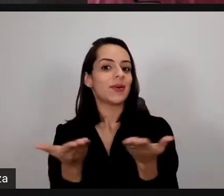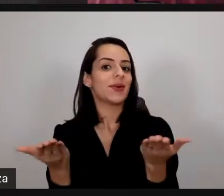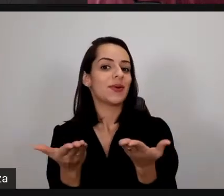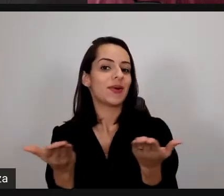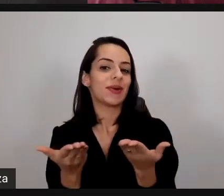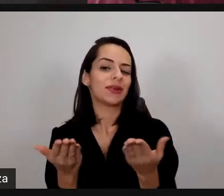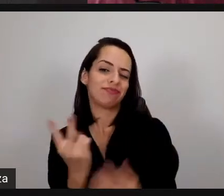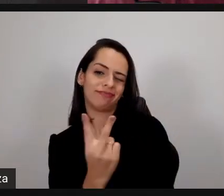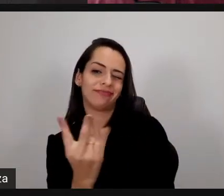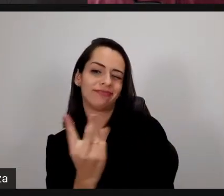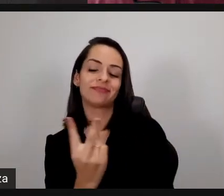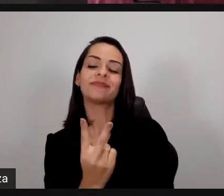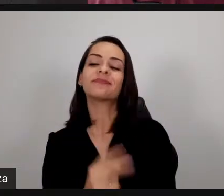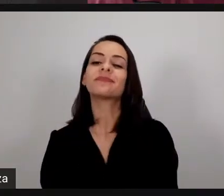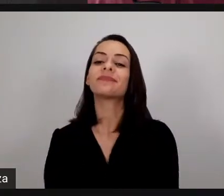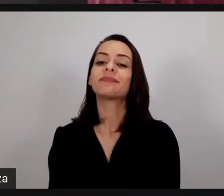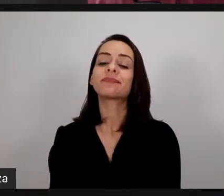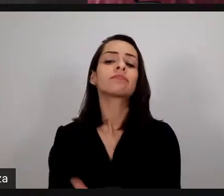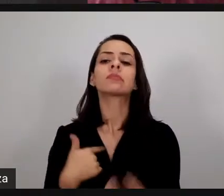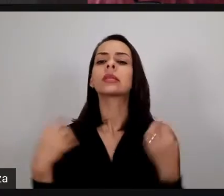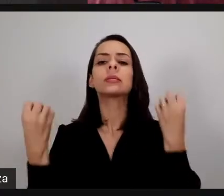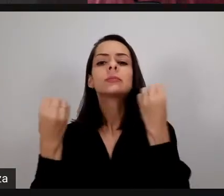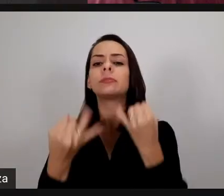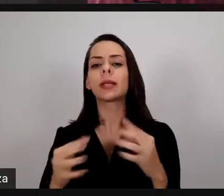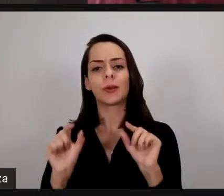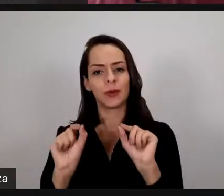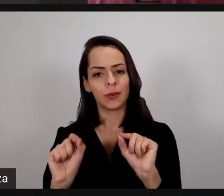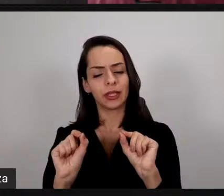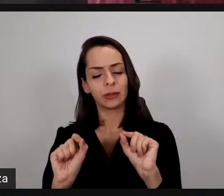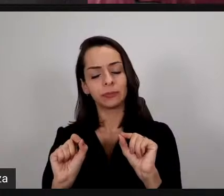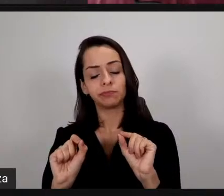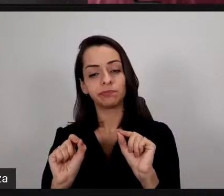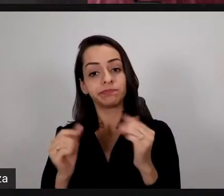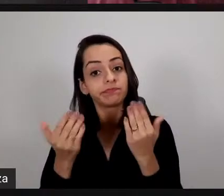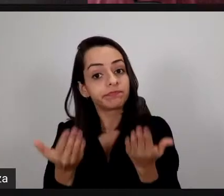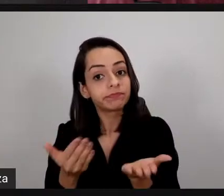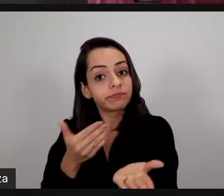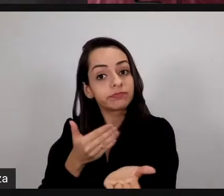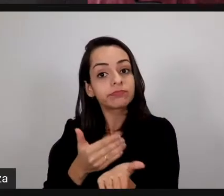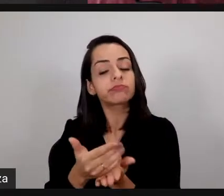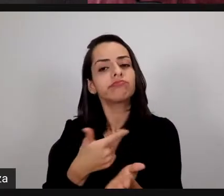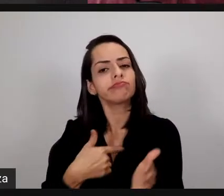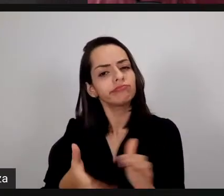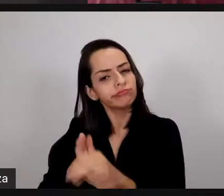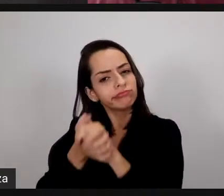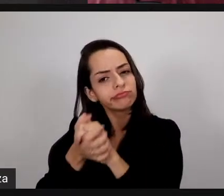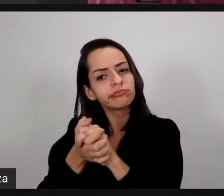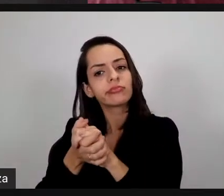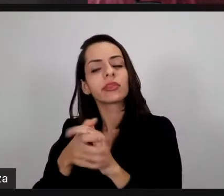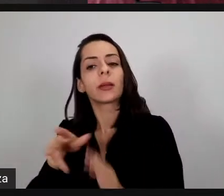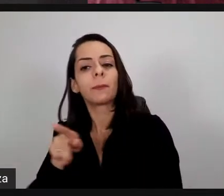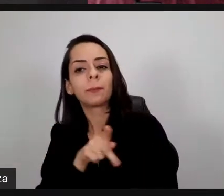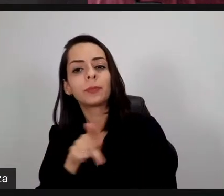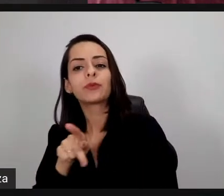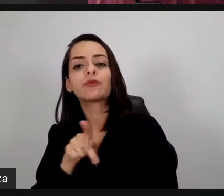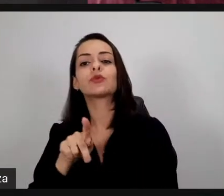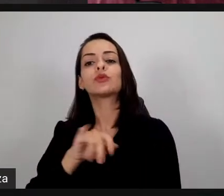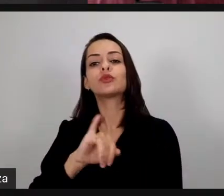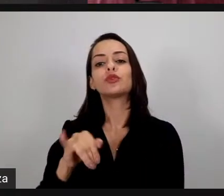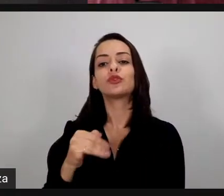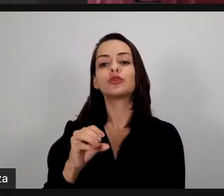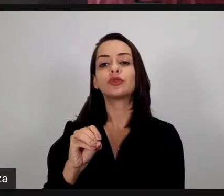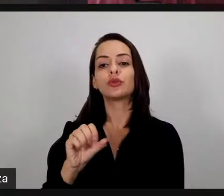algumas questões que eu queria falar para vocês, né? Inicialmente, eu cumprimento aqui a professora Joaquina, a nossa magnífica